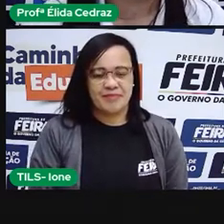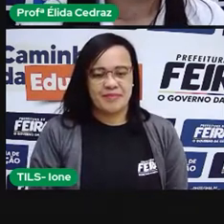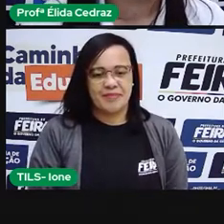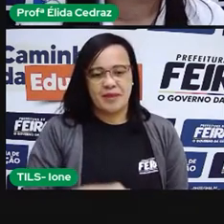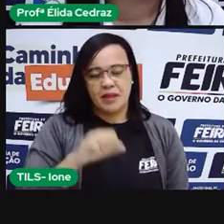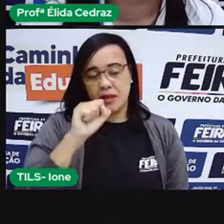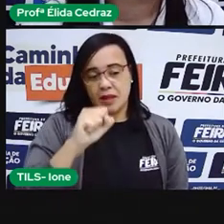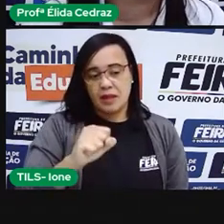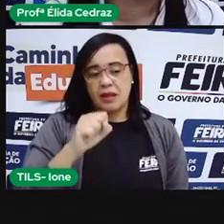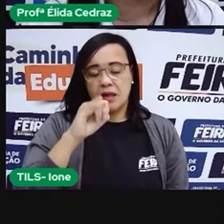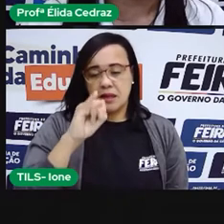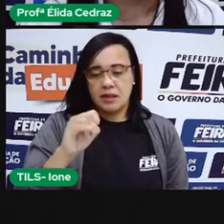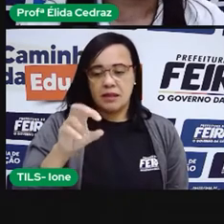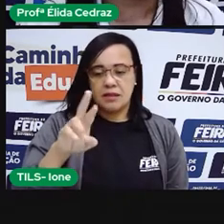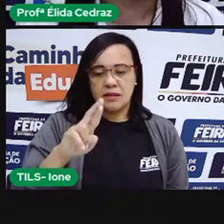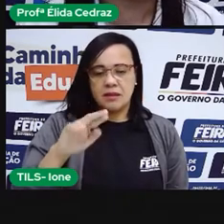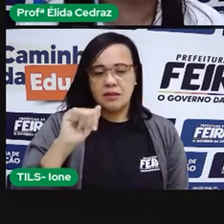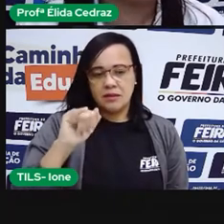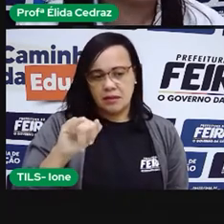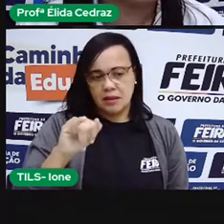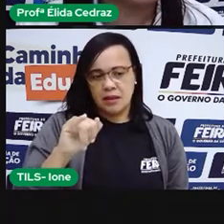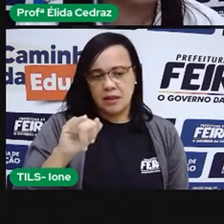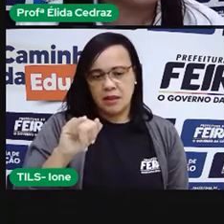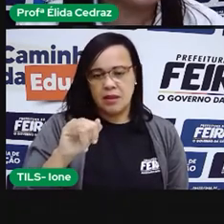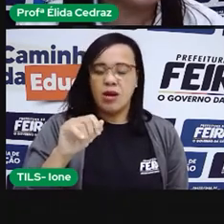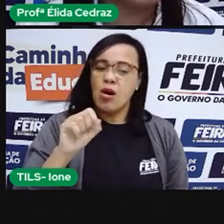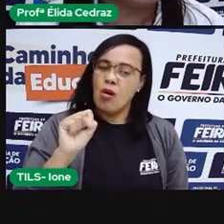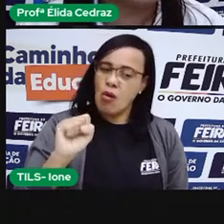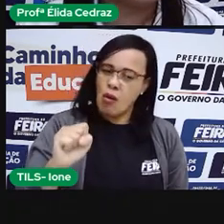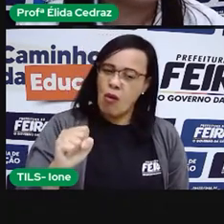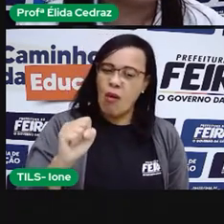Siri. Eu escrevo Siri.